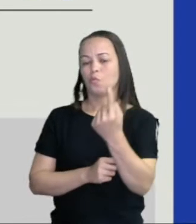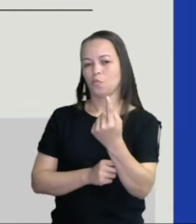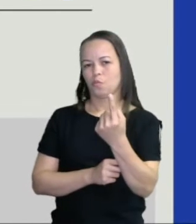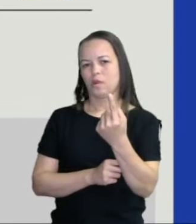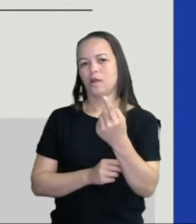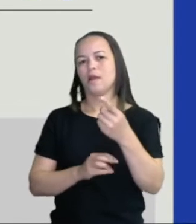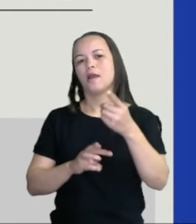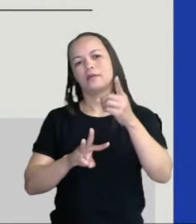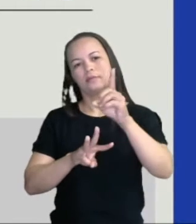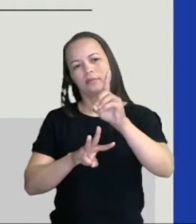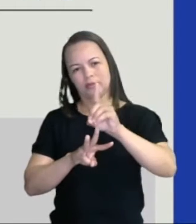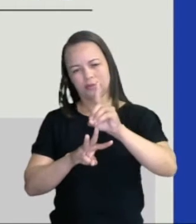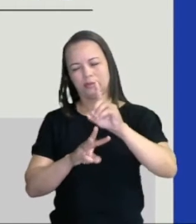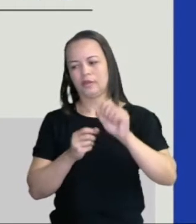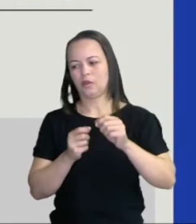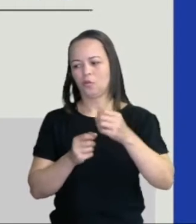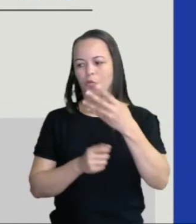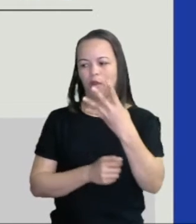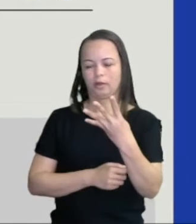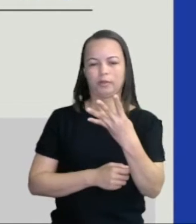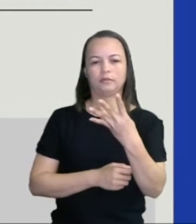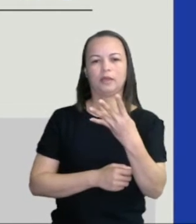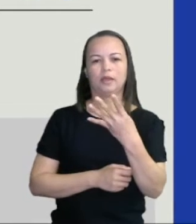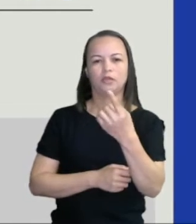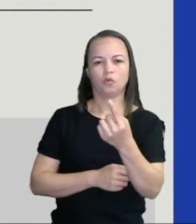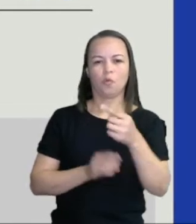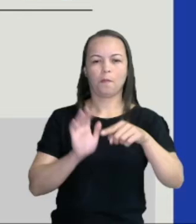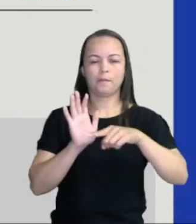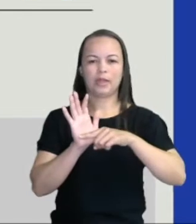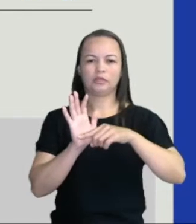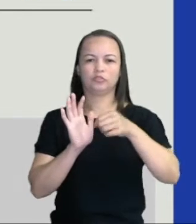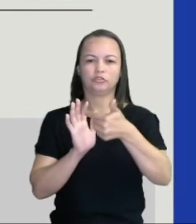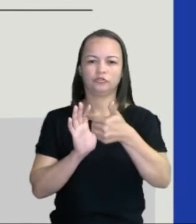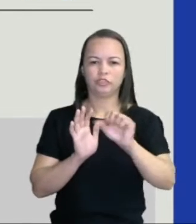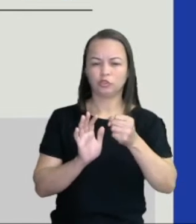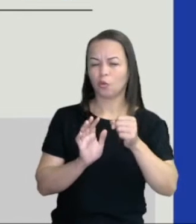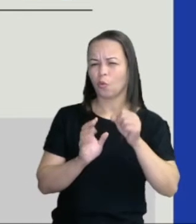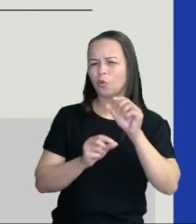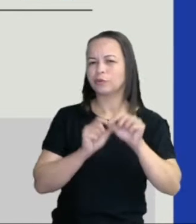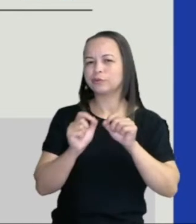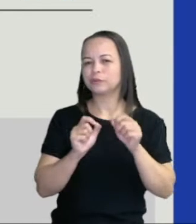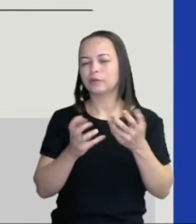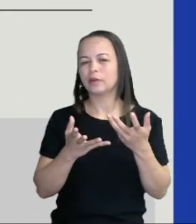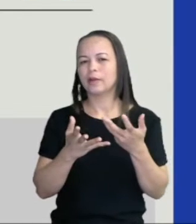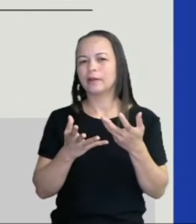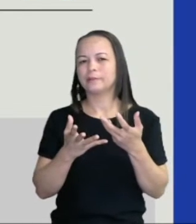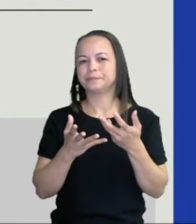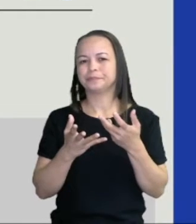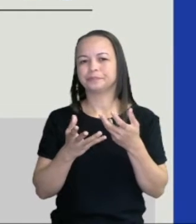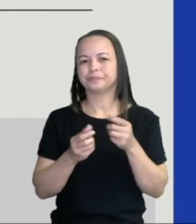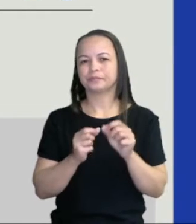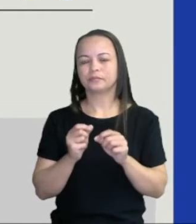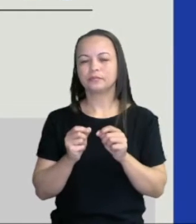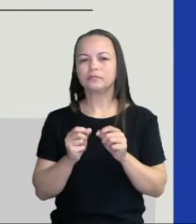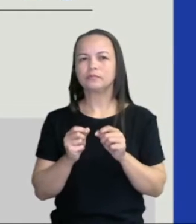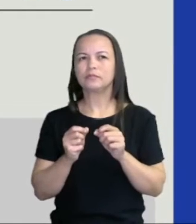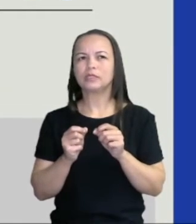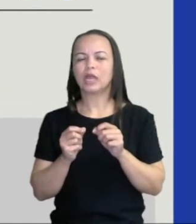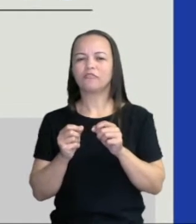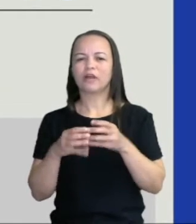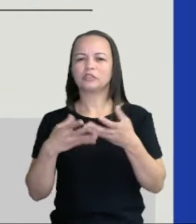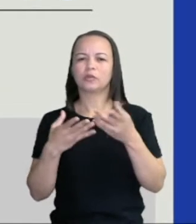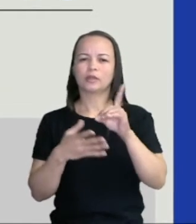dezena. Então, 41 menos 28, trago lá, faço a